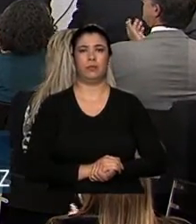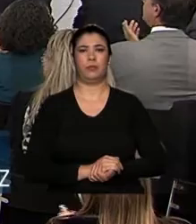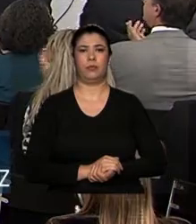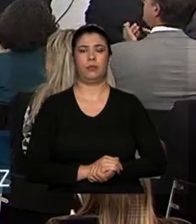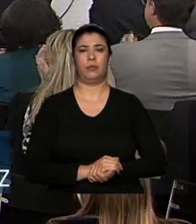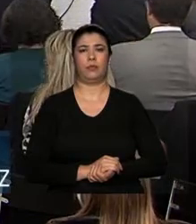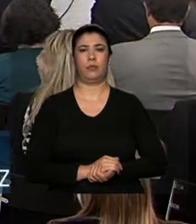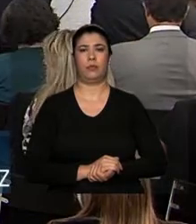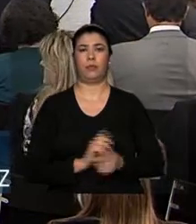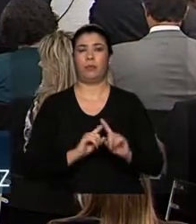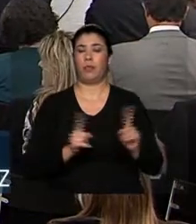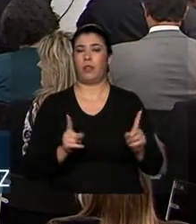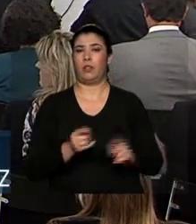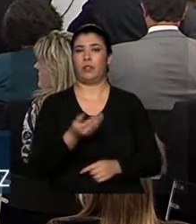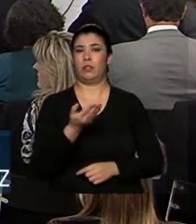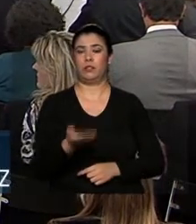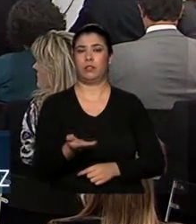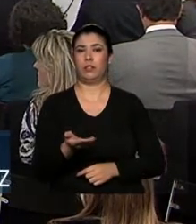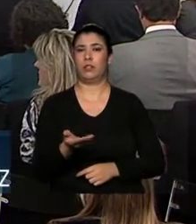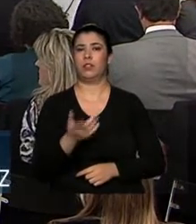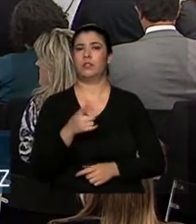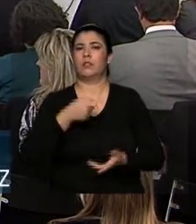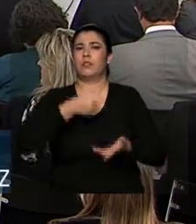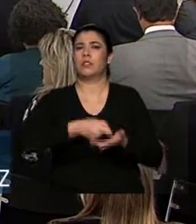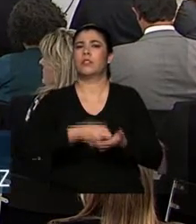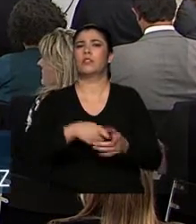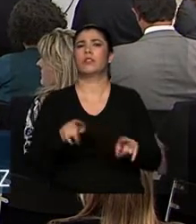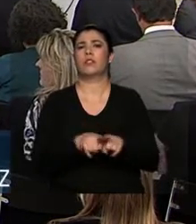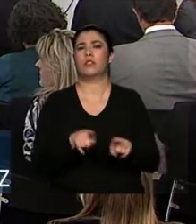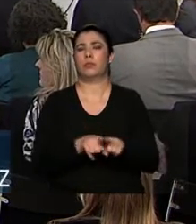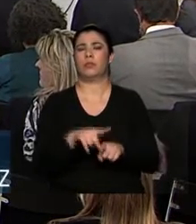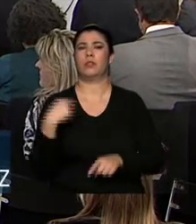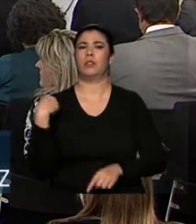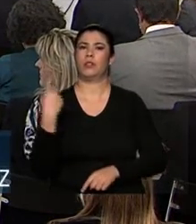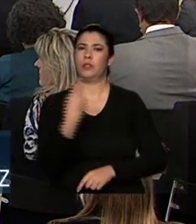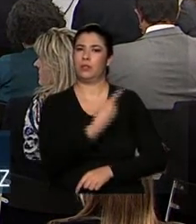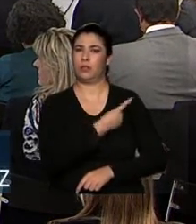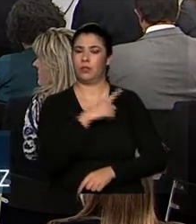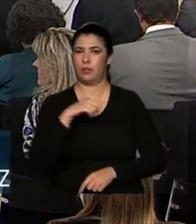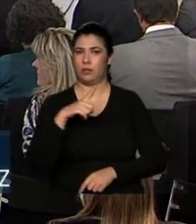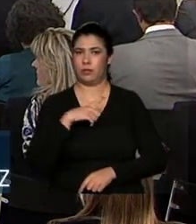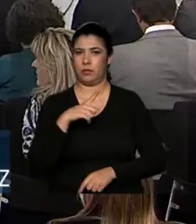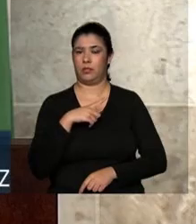Mas isso vai exigir também da nossa parte